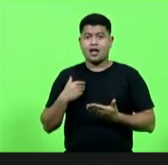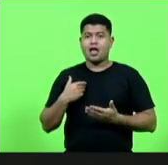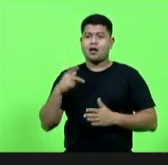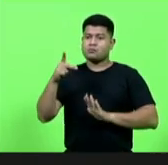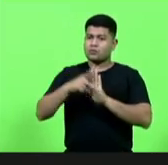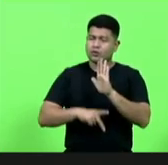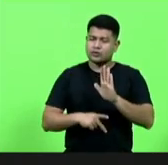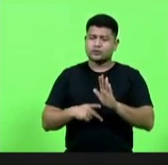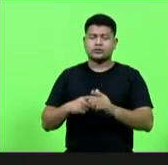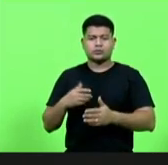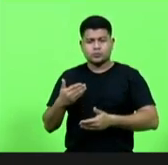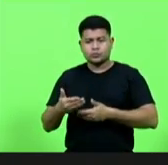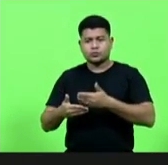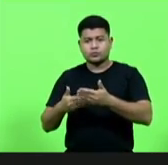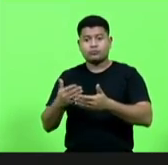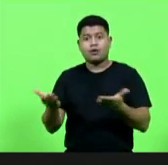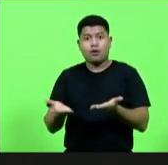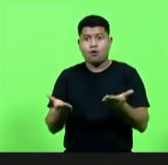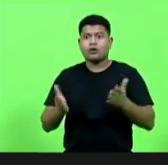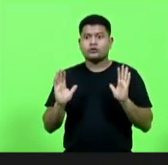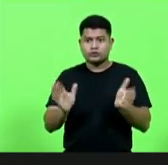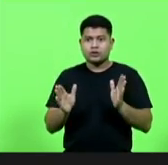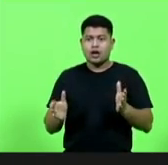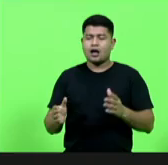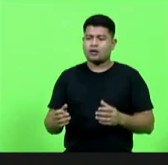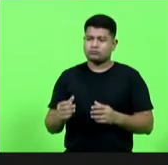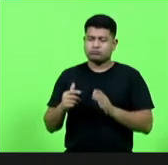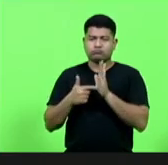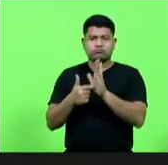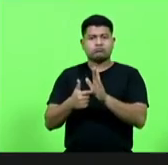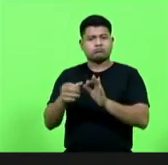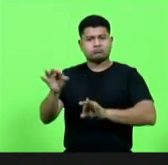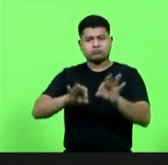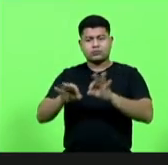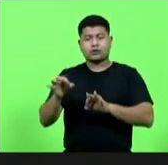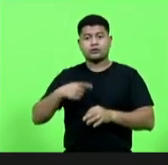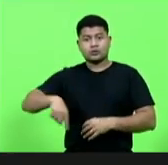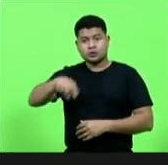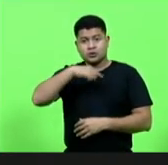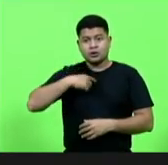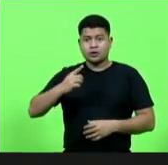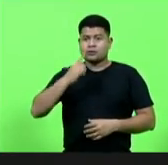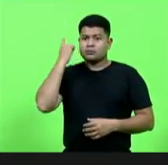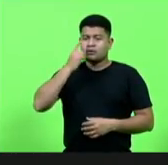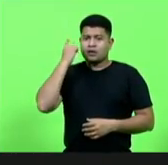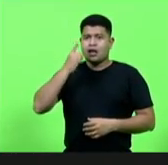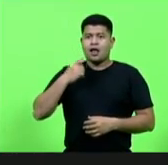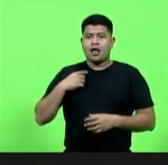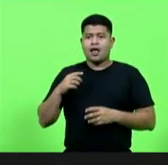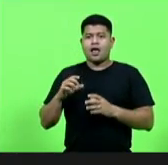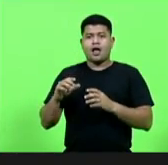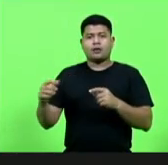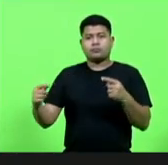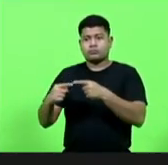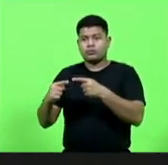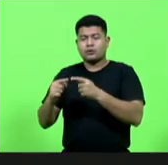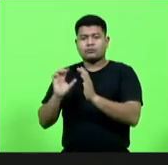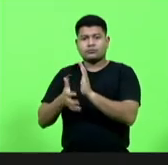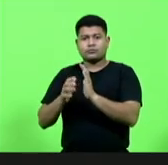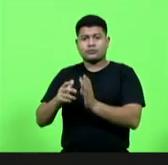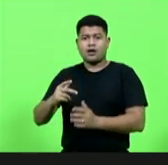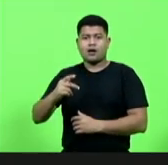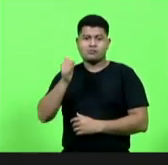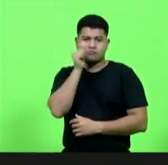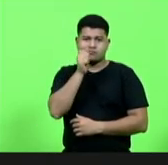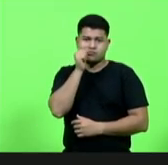mas hoje está pronto. Nós, deputadas da bancada feminina, entendemos que a Procuradoria